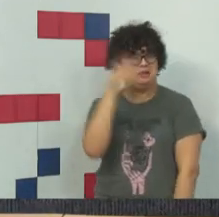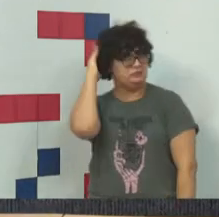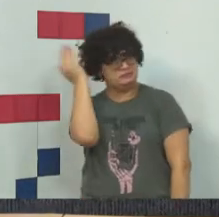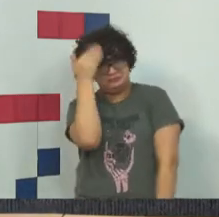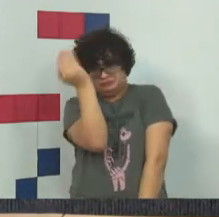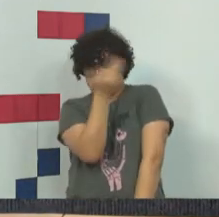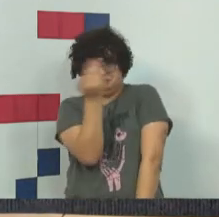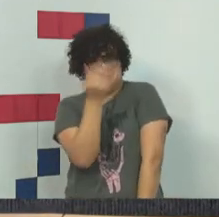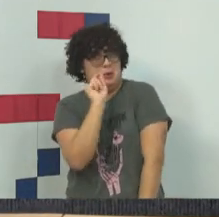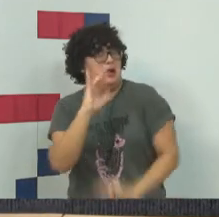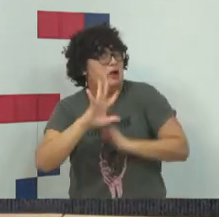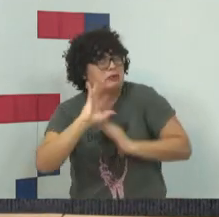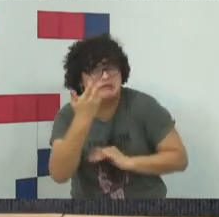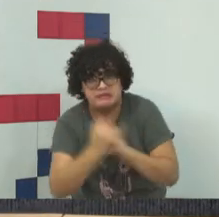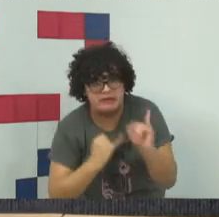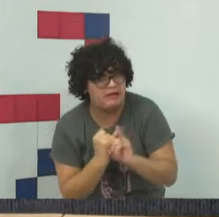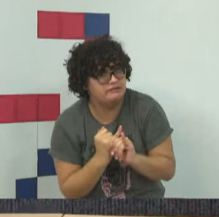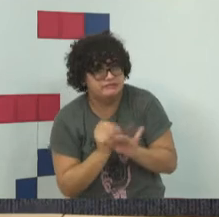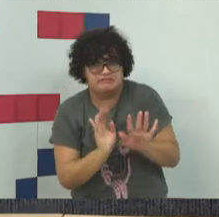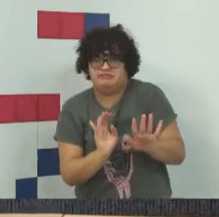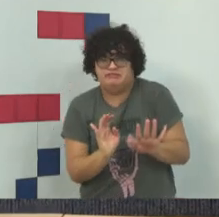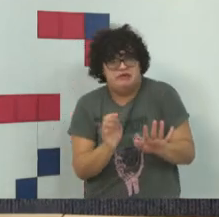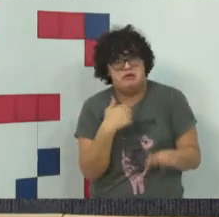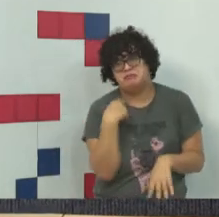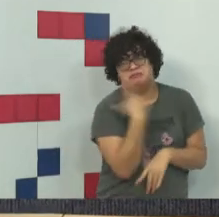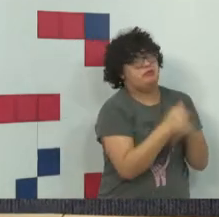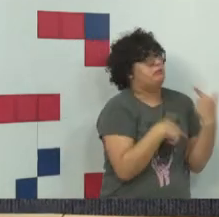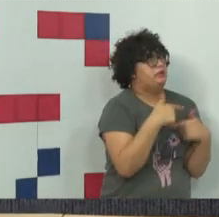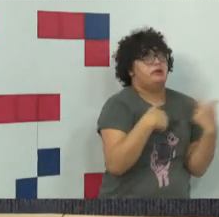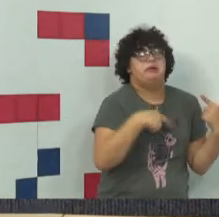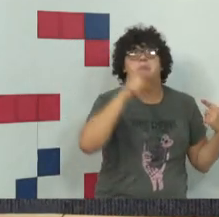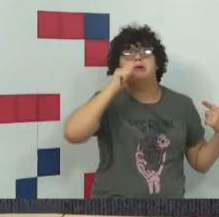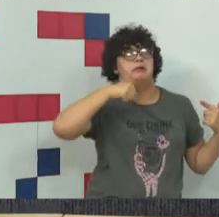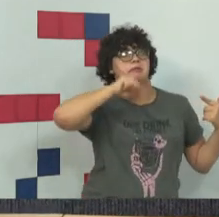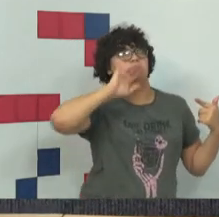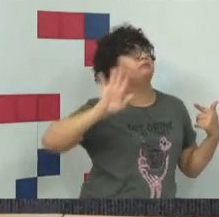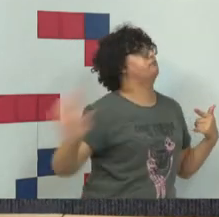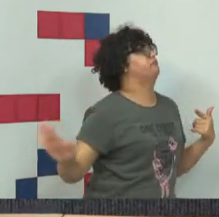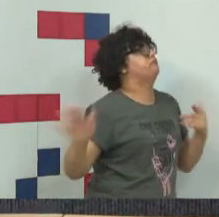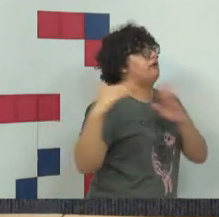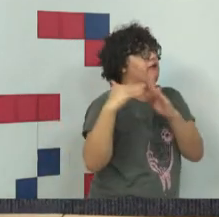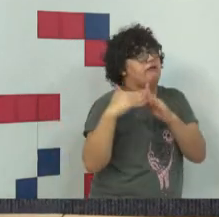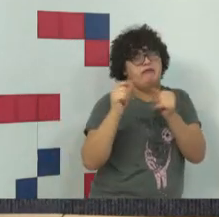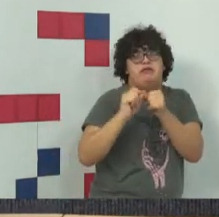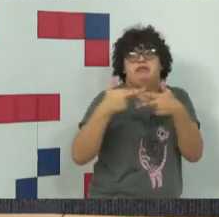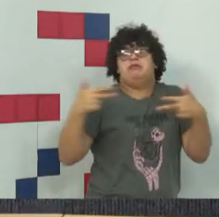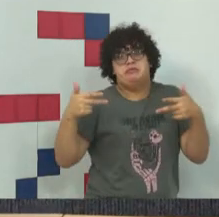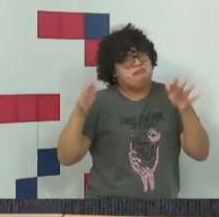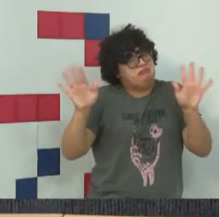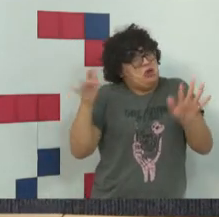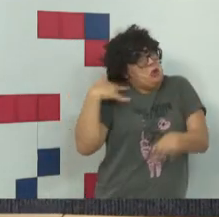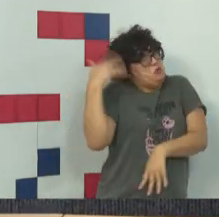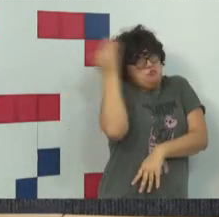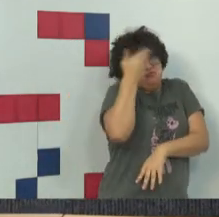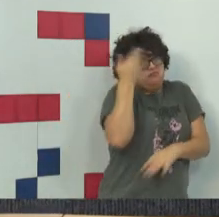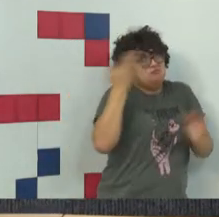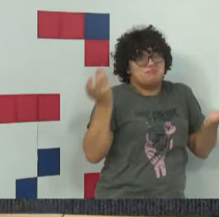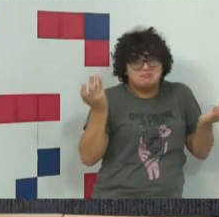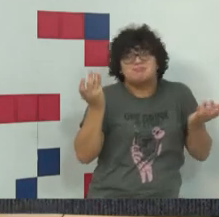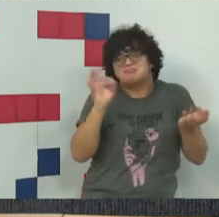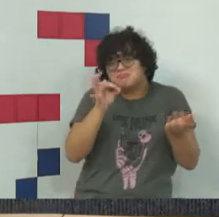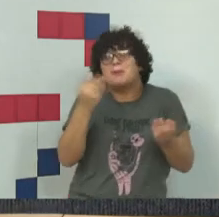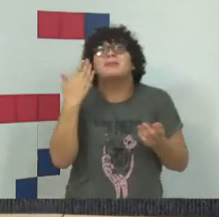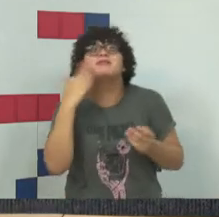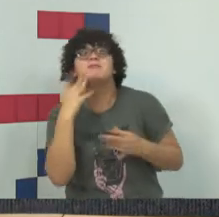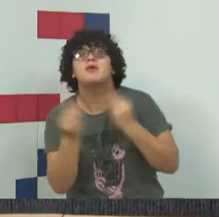destacar porque confirma aquilo que nós imaginávamos no princípio, que nós estamos diante de um novo ramo do direito e